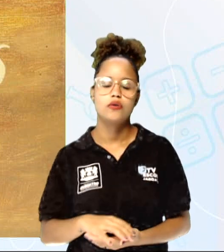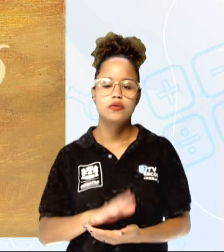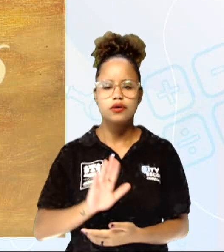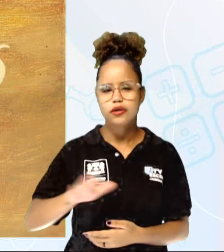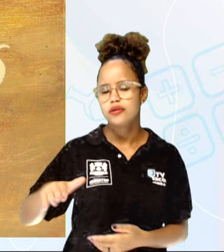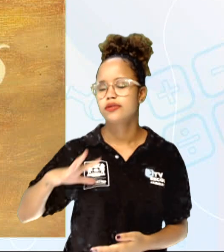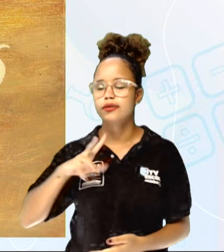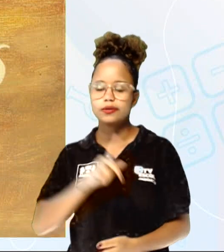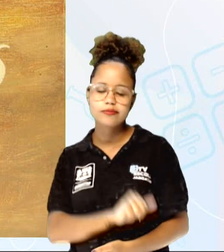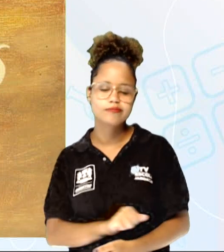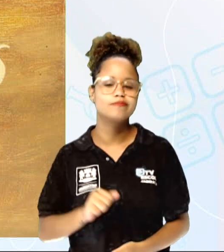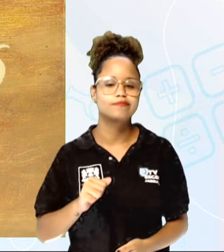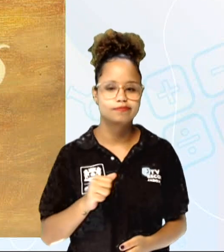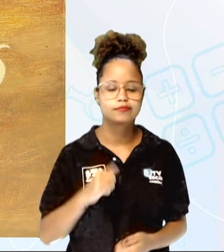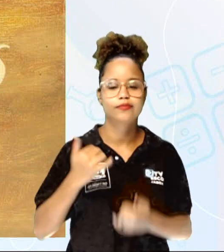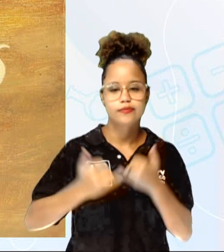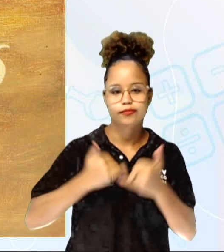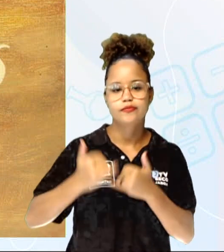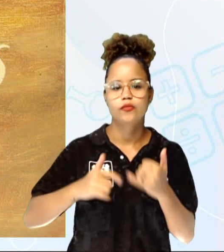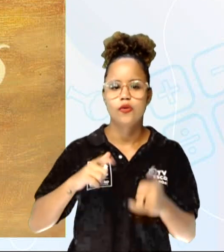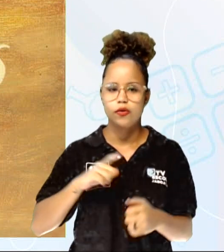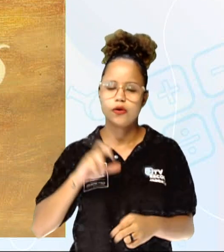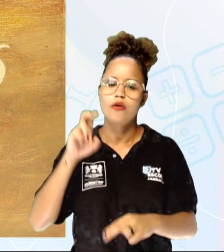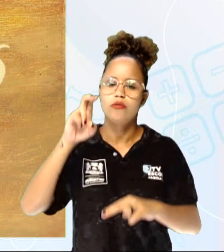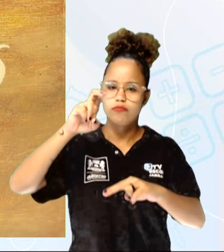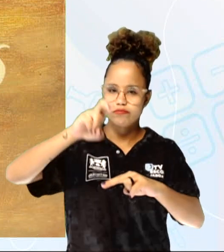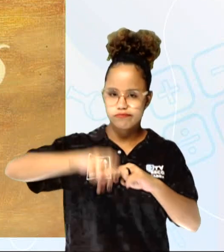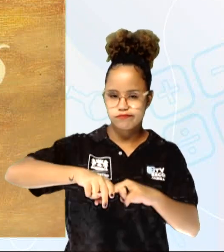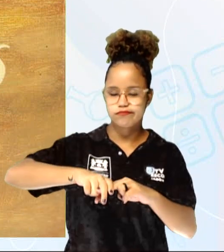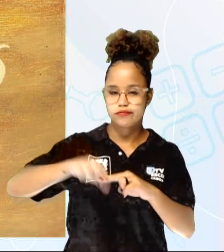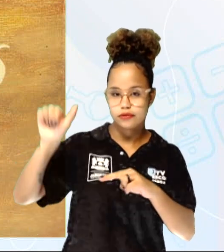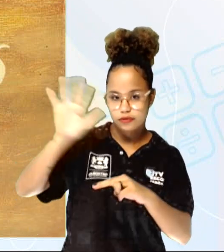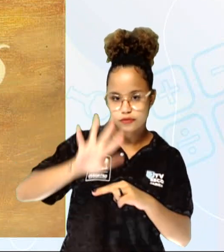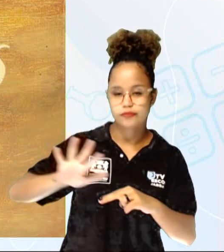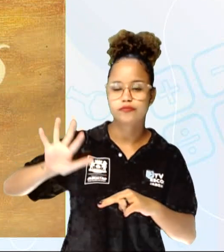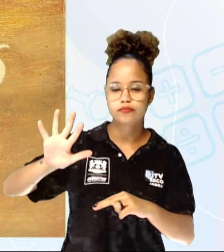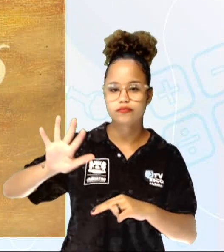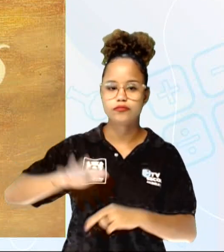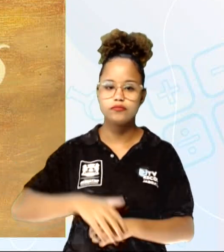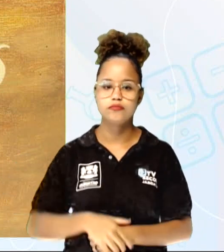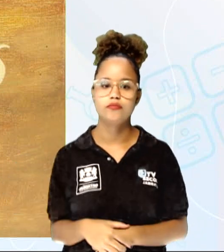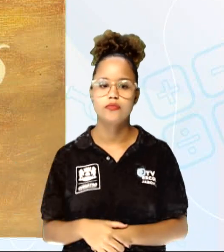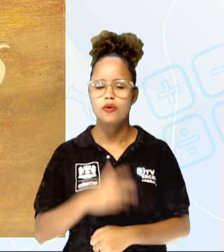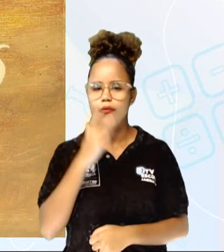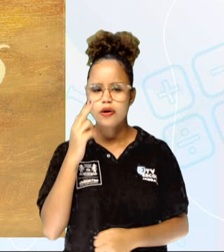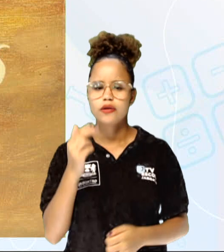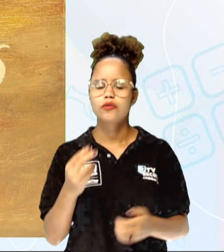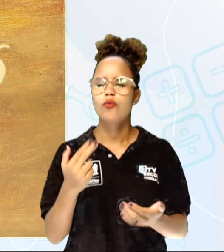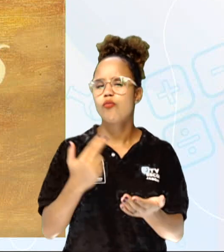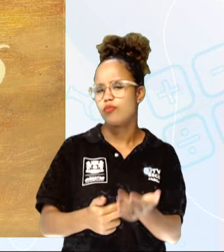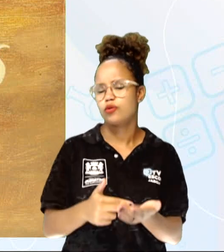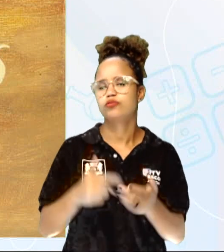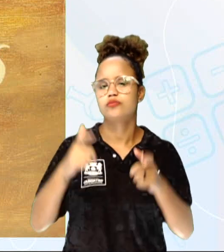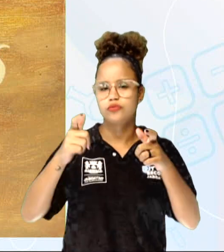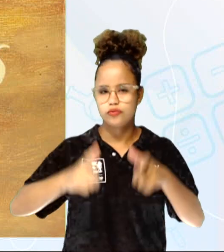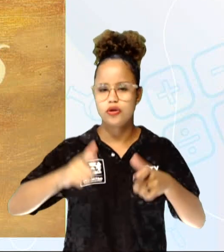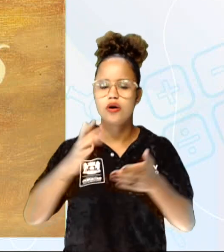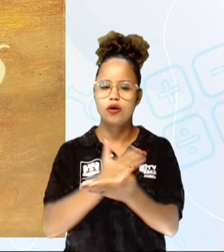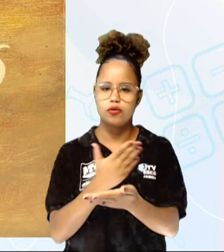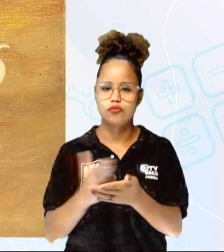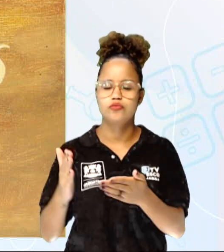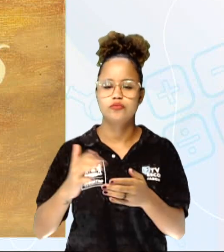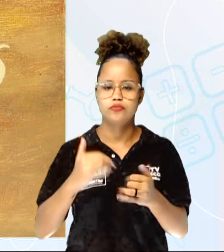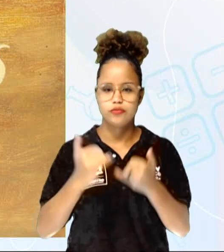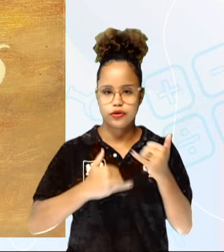criança aqui sentada sobre o pneu. Também parece estar no mesmo quintal com alguns brinquedos em volta.